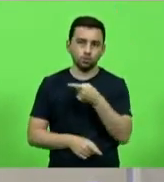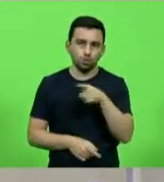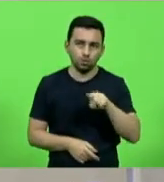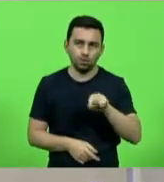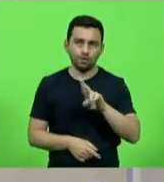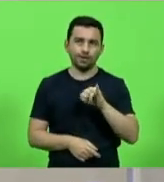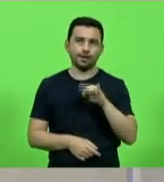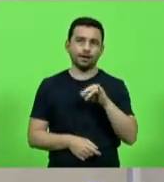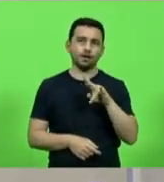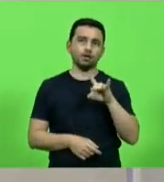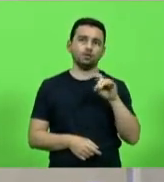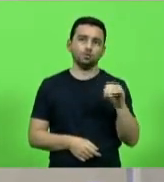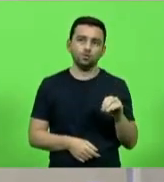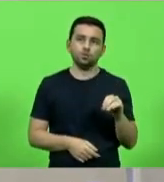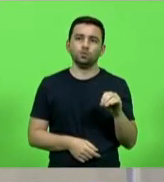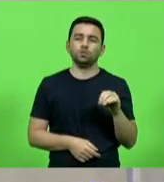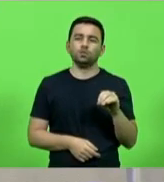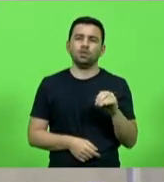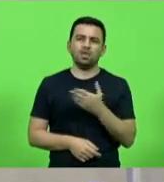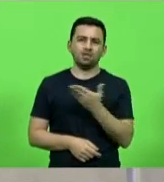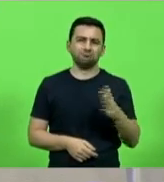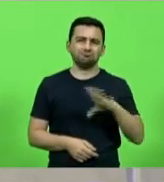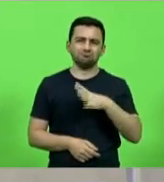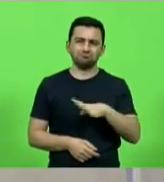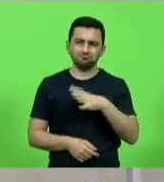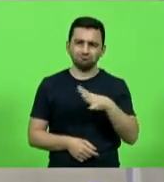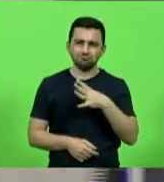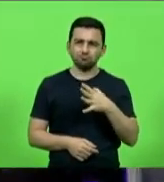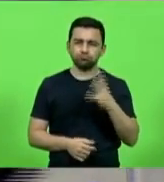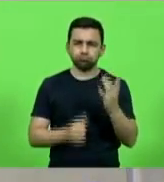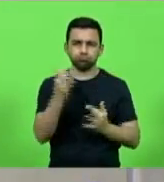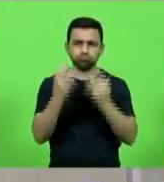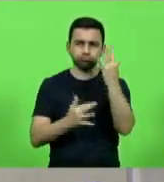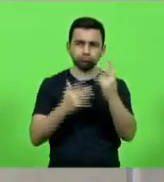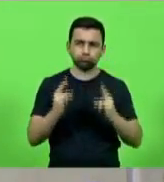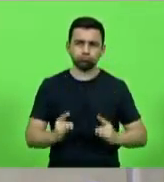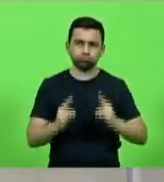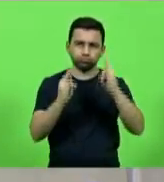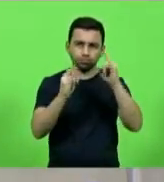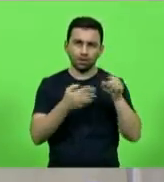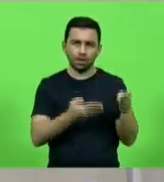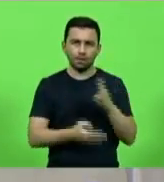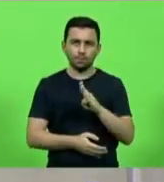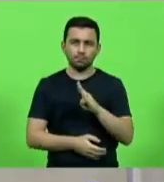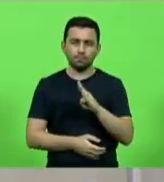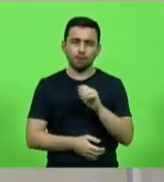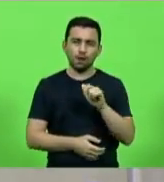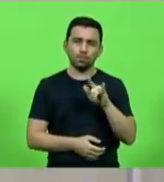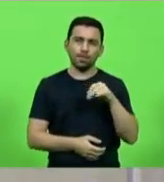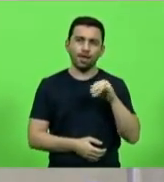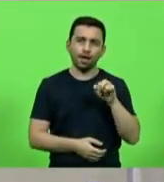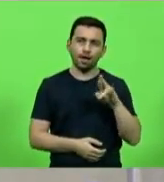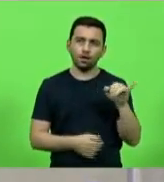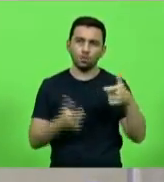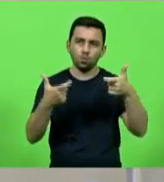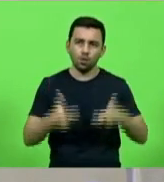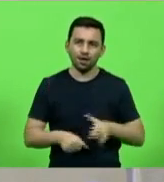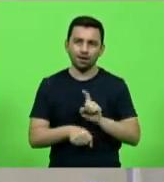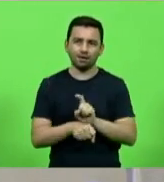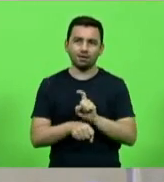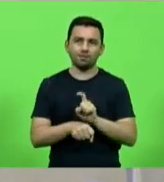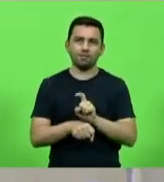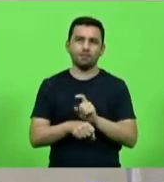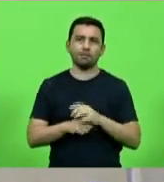Ferreira da Costa, pelo ato de bravura no incêndio de um apartamento em Balneário Morro dos Conventos, na cidade de Arananguá, em